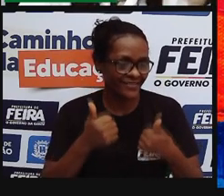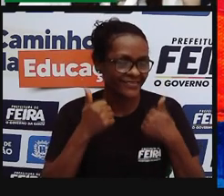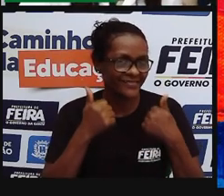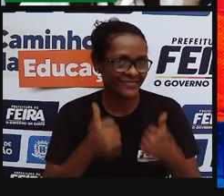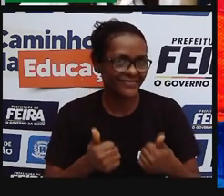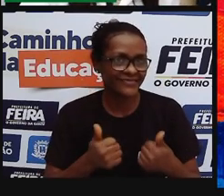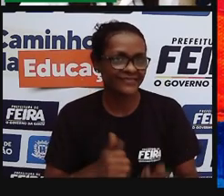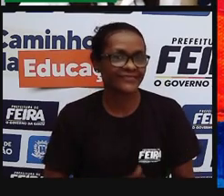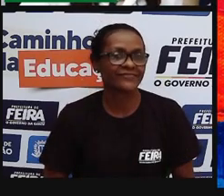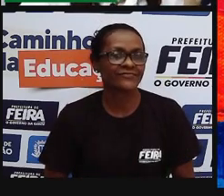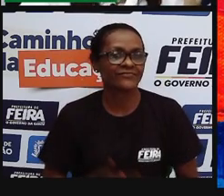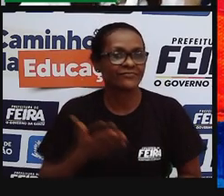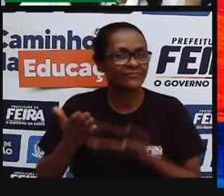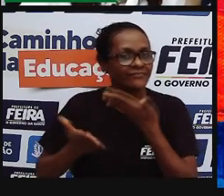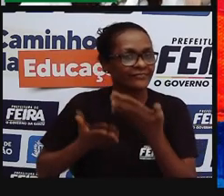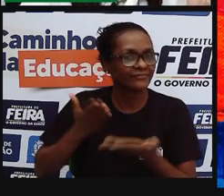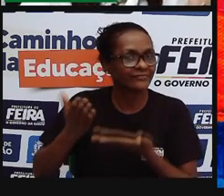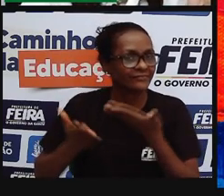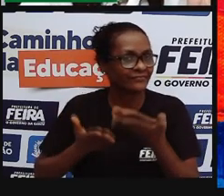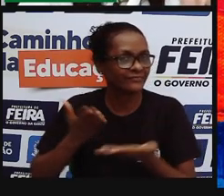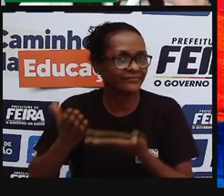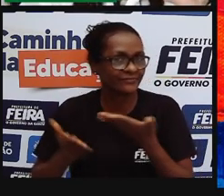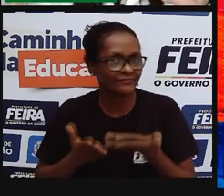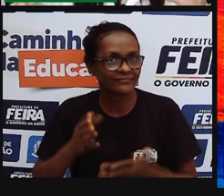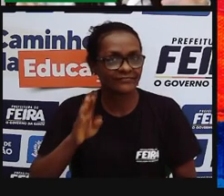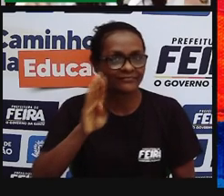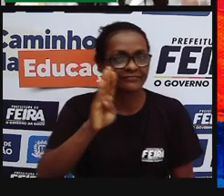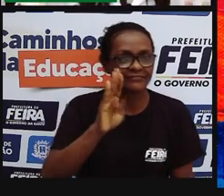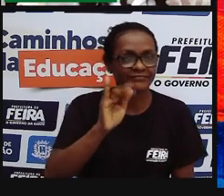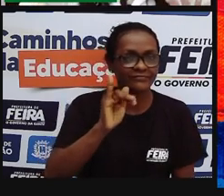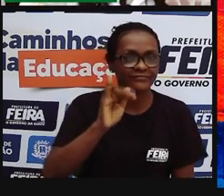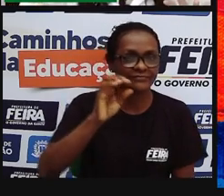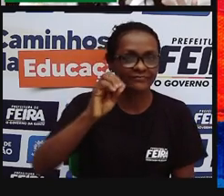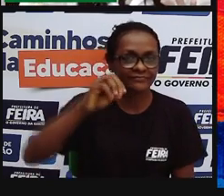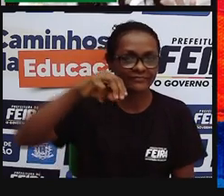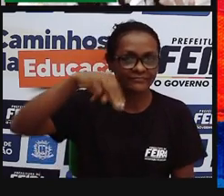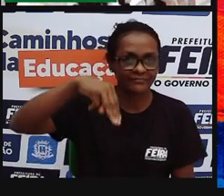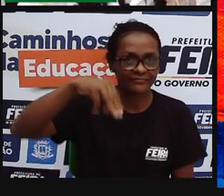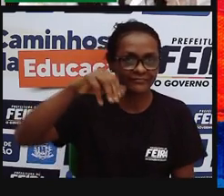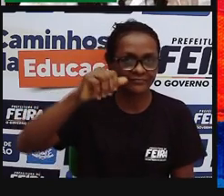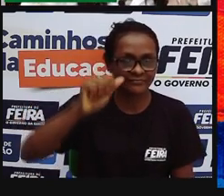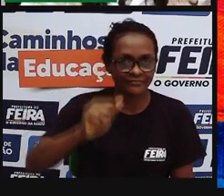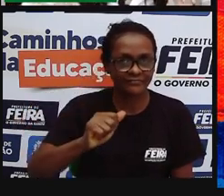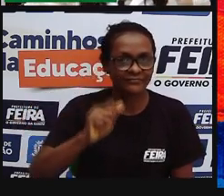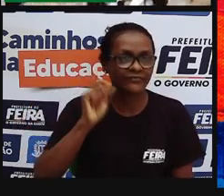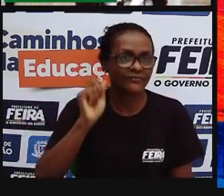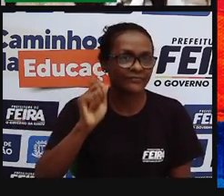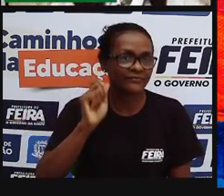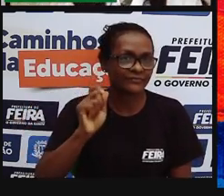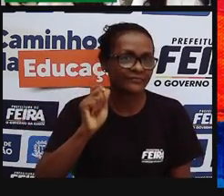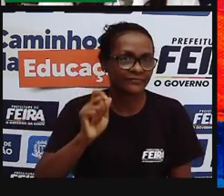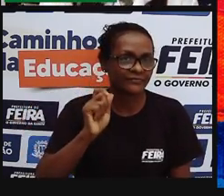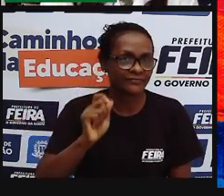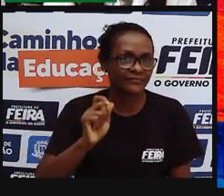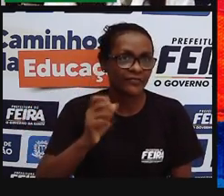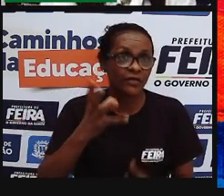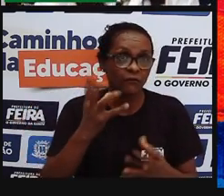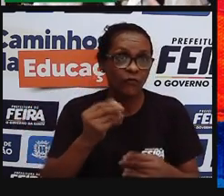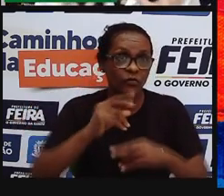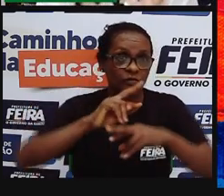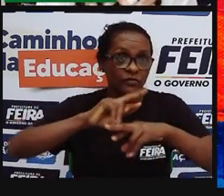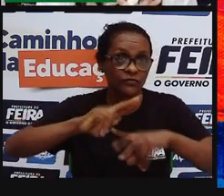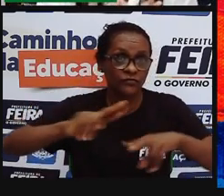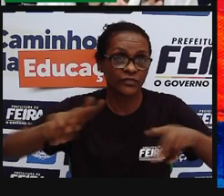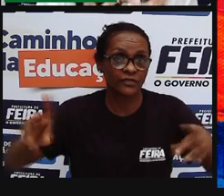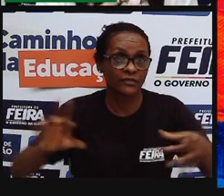perceba que o bioma, ele, na verdade, ele vai ser o quê? Ele vai ser essa, esses diversos ecossistemas